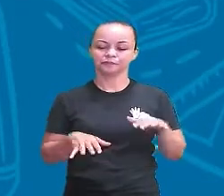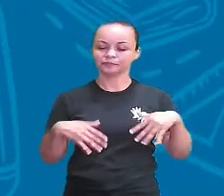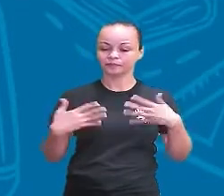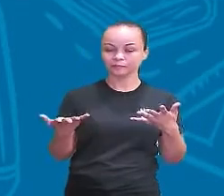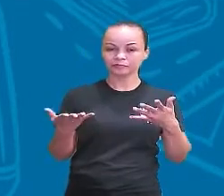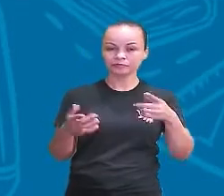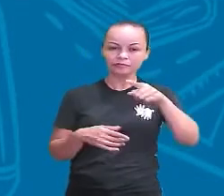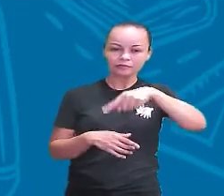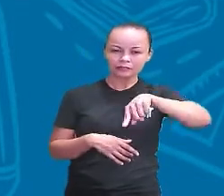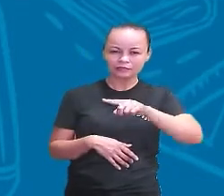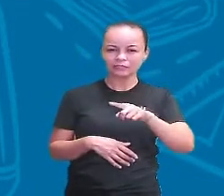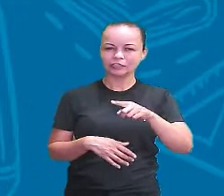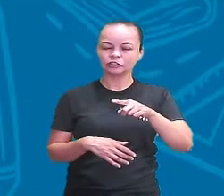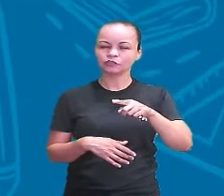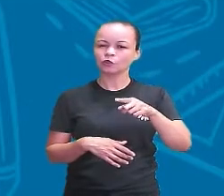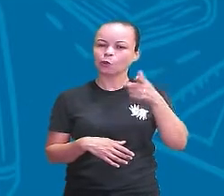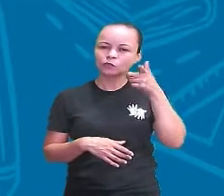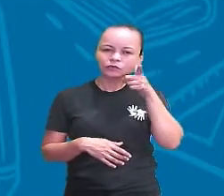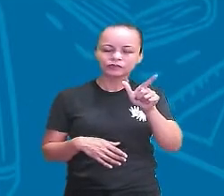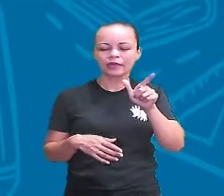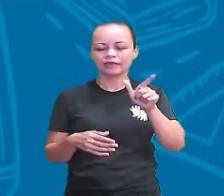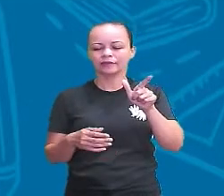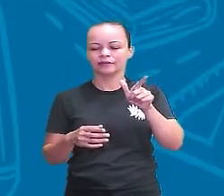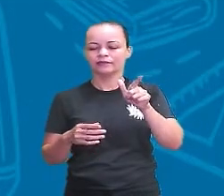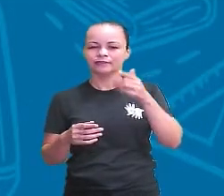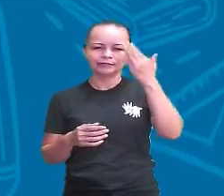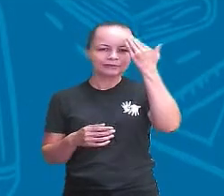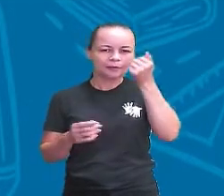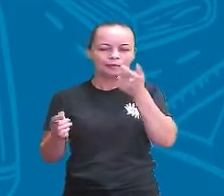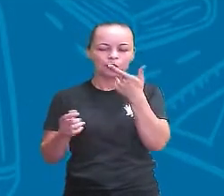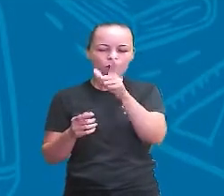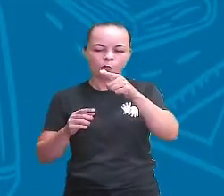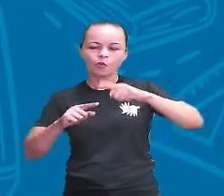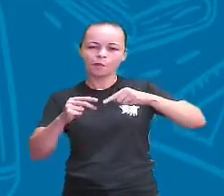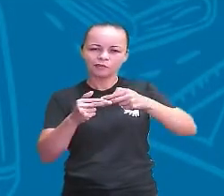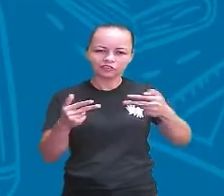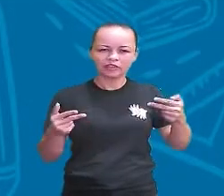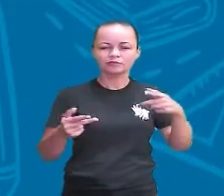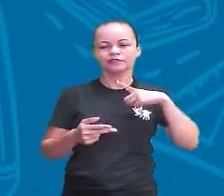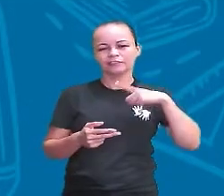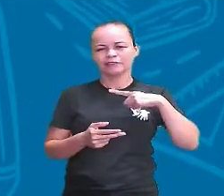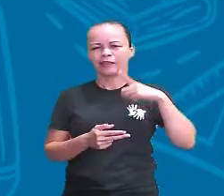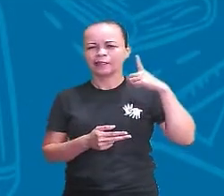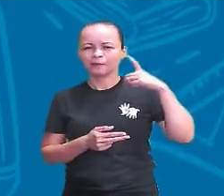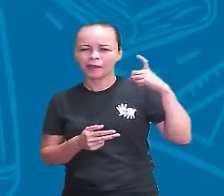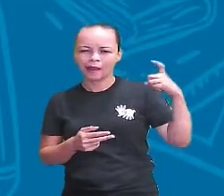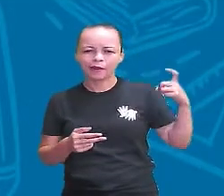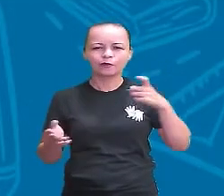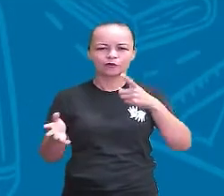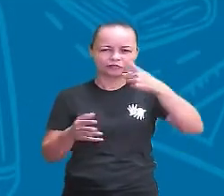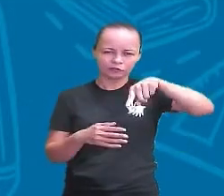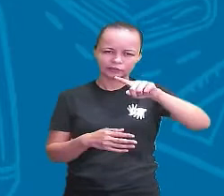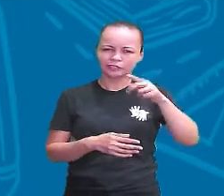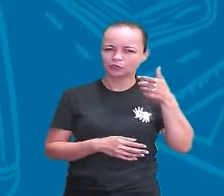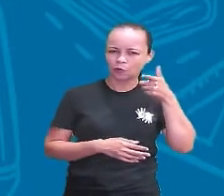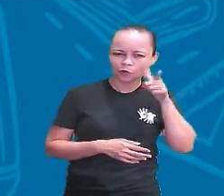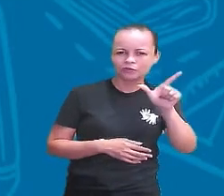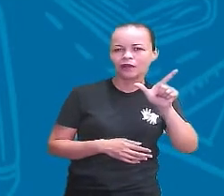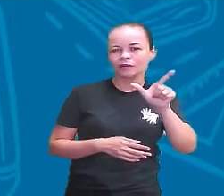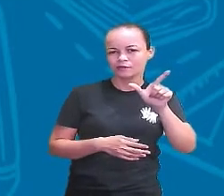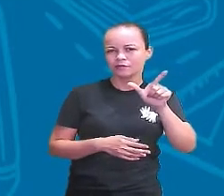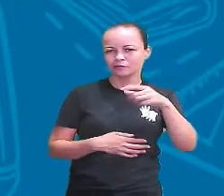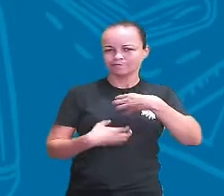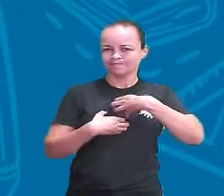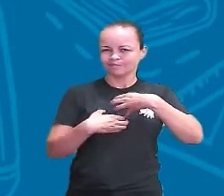vocês conseguem identificar outros objetos que tenham som, que emitem algum som, que vocês conseguem ouvir? Então,